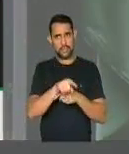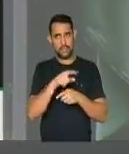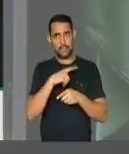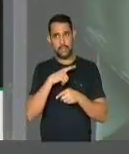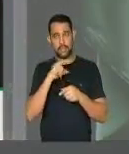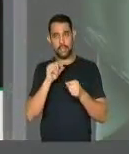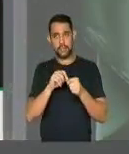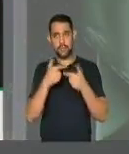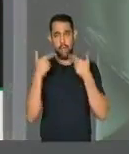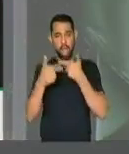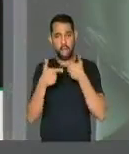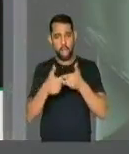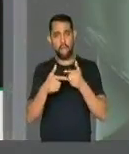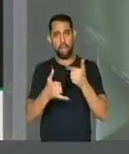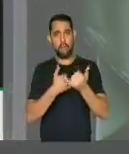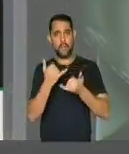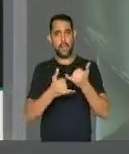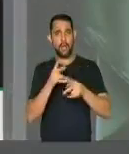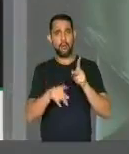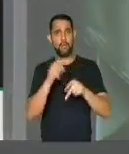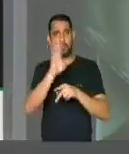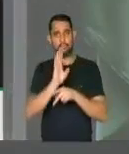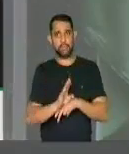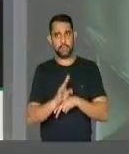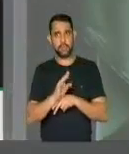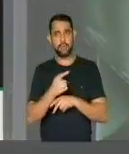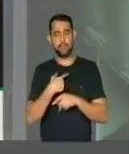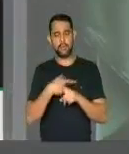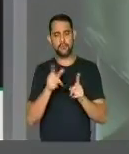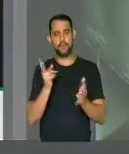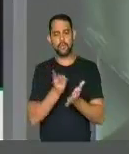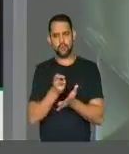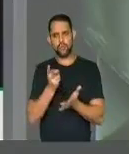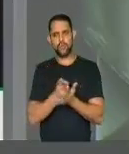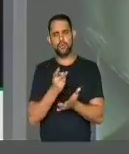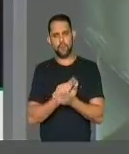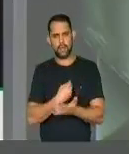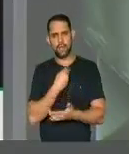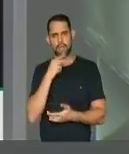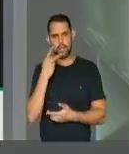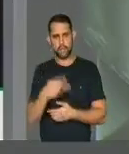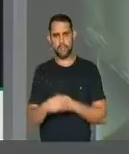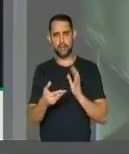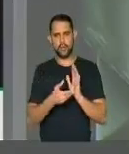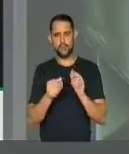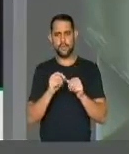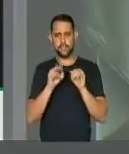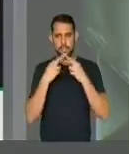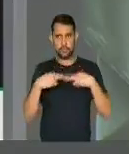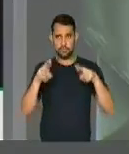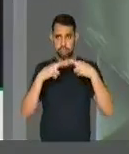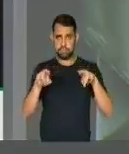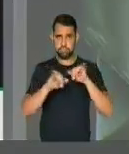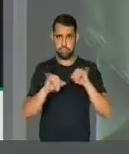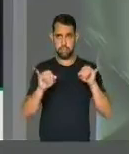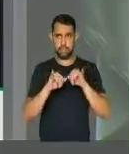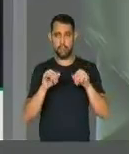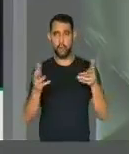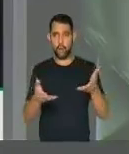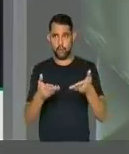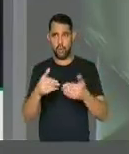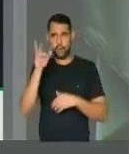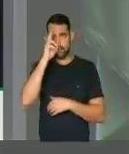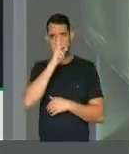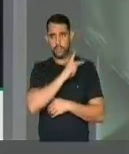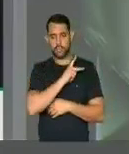Isso é rir e brincar com o povo brasileiro. Mas vamos continuar aqui fazendo essas denúncias. Porém,